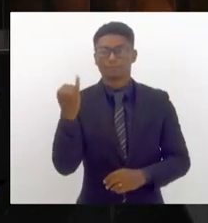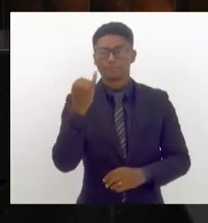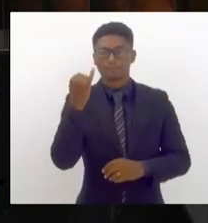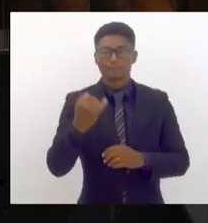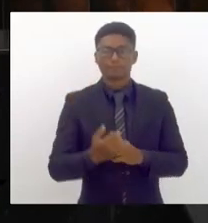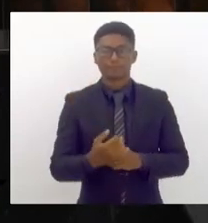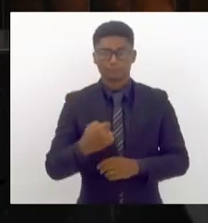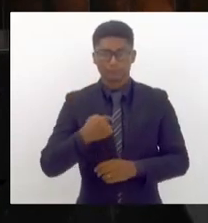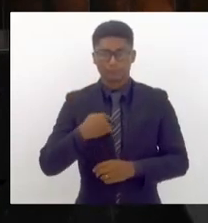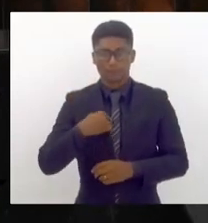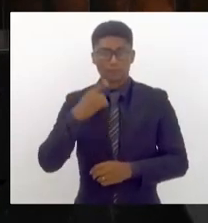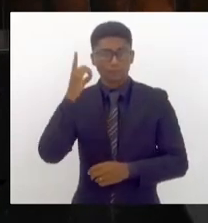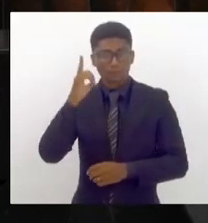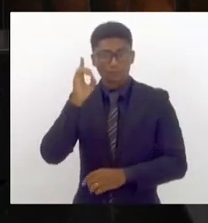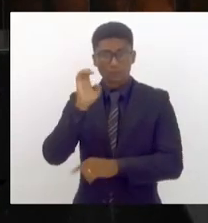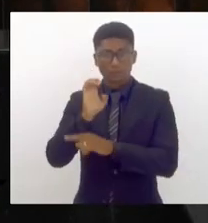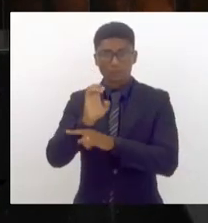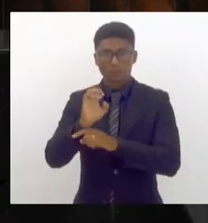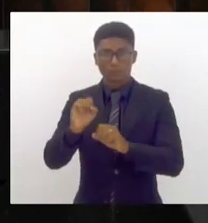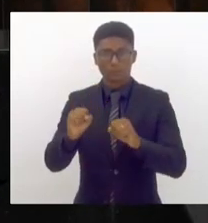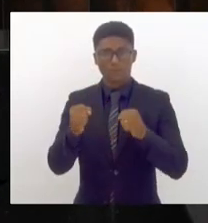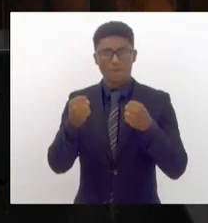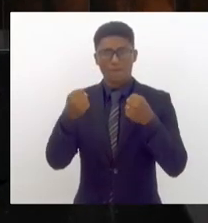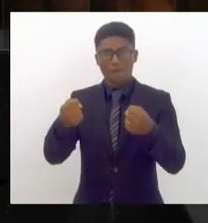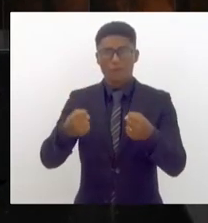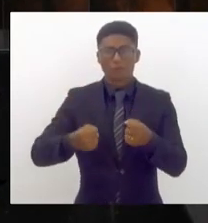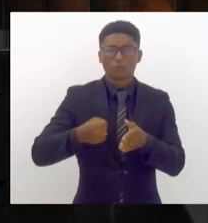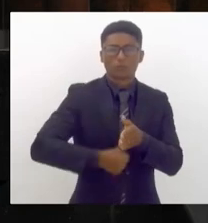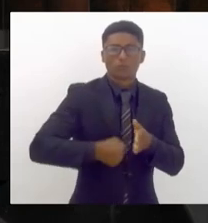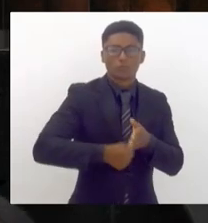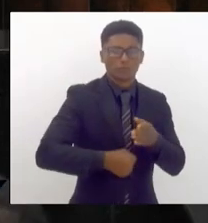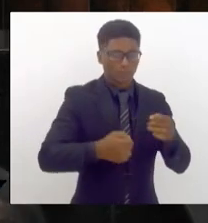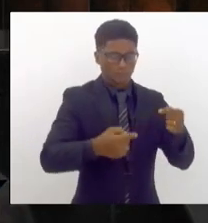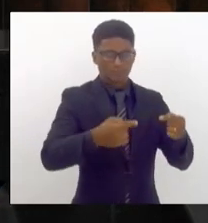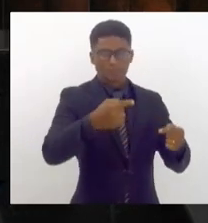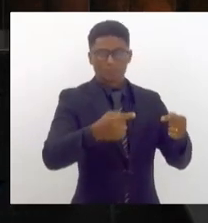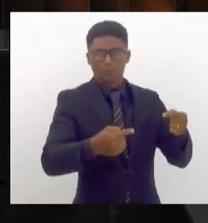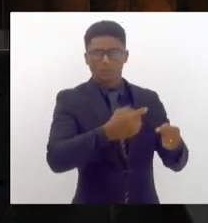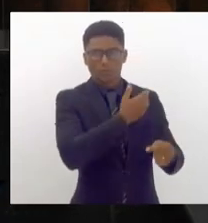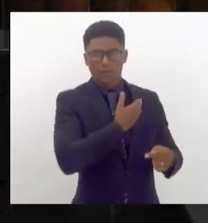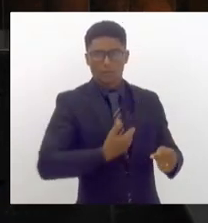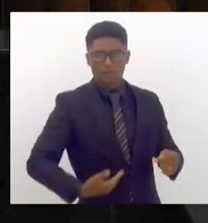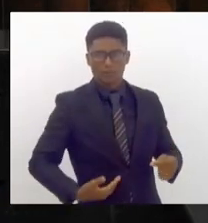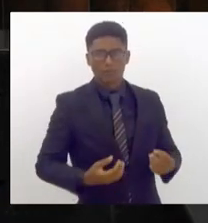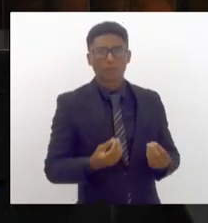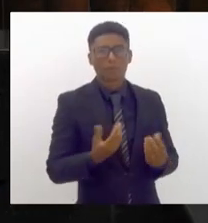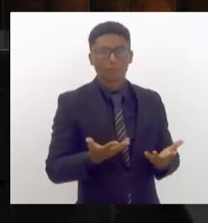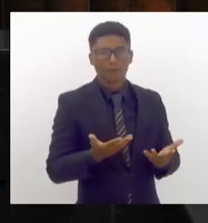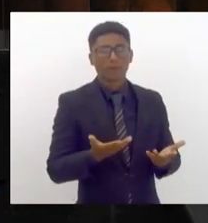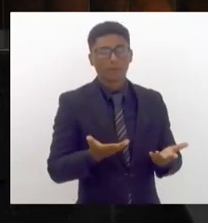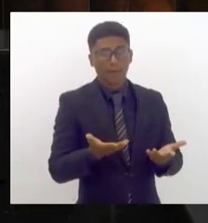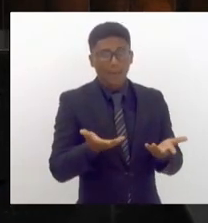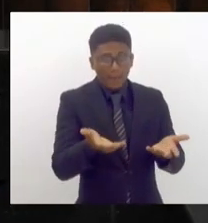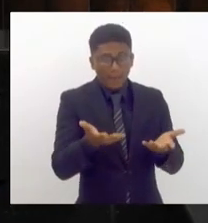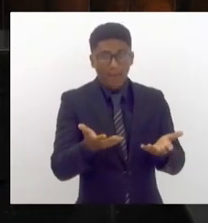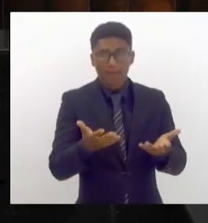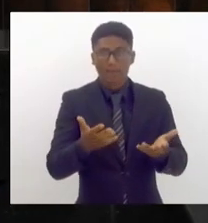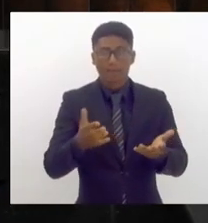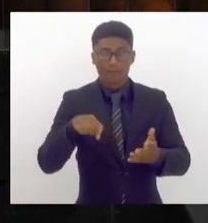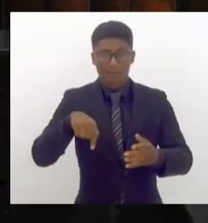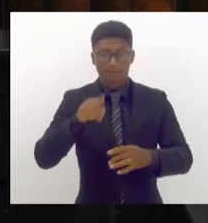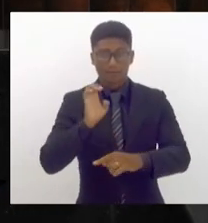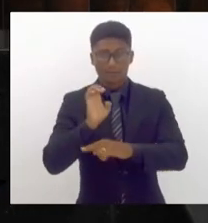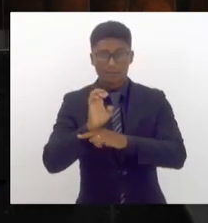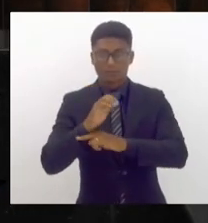deputado estadual vou lutar por políticas públicas que fortaleçam o desenvolvimento sustentável do nosso